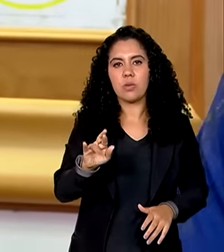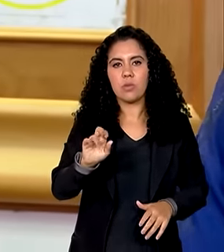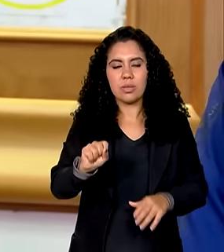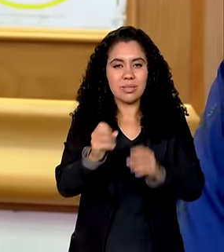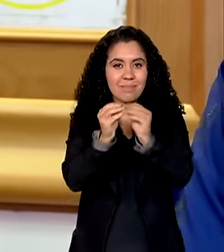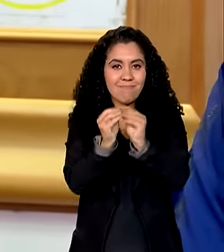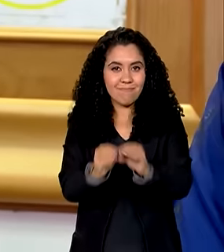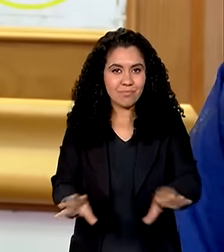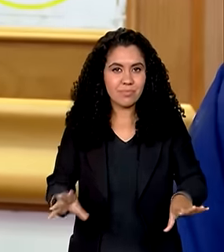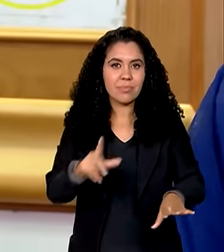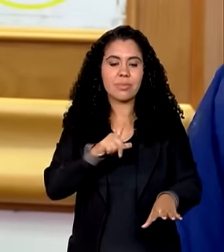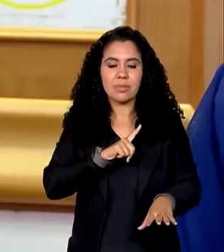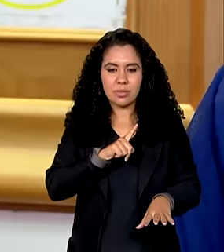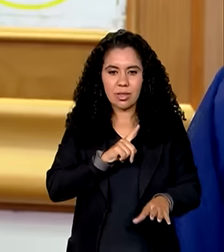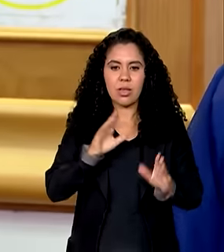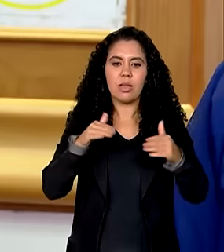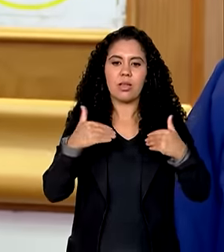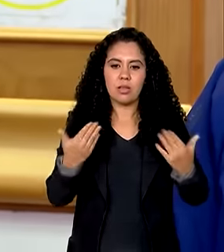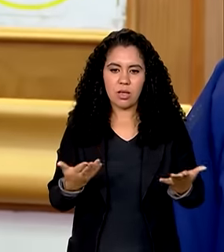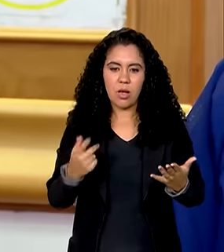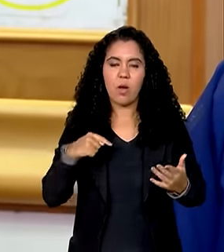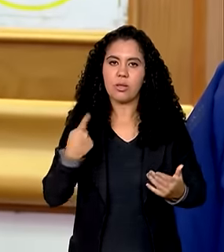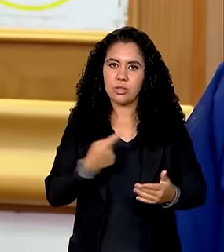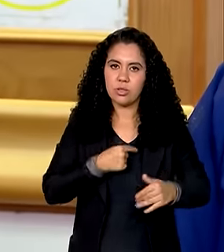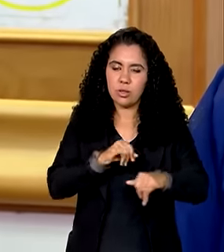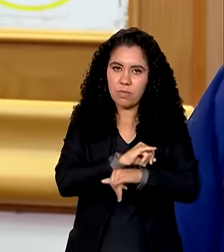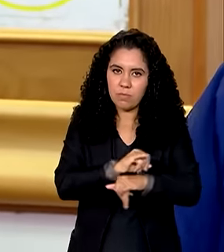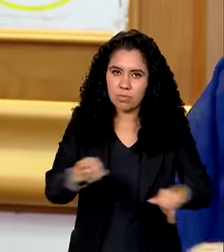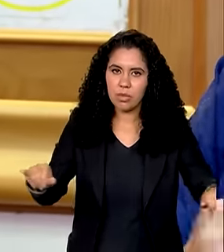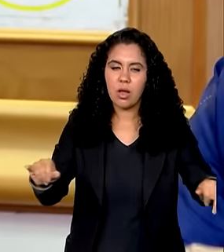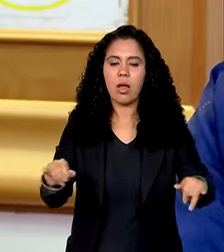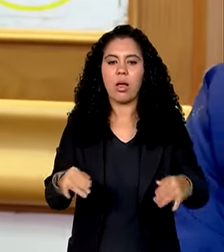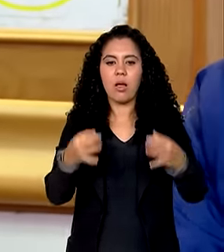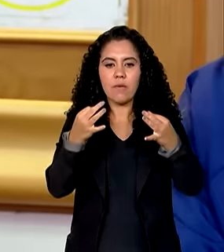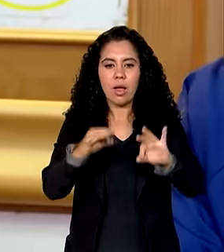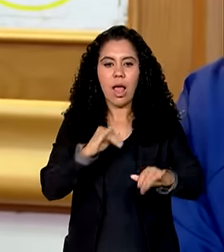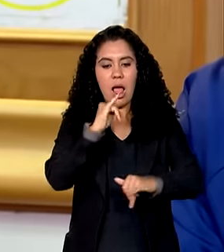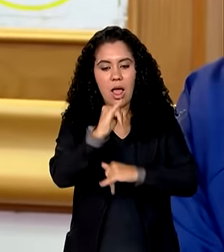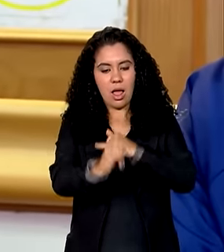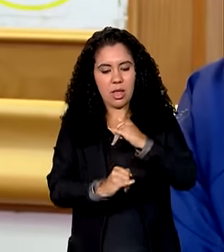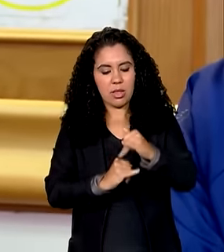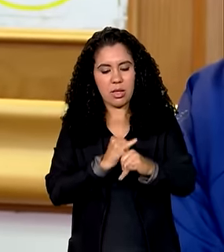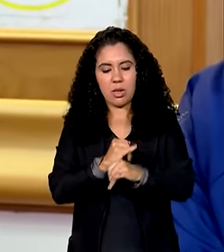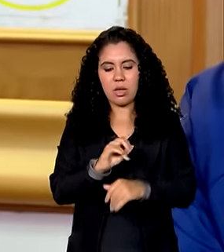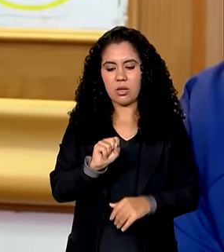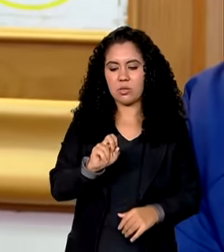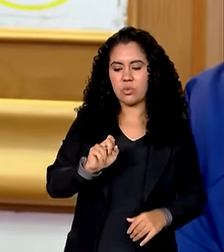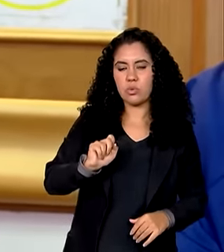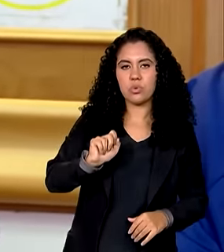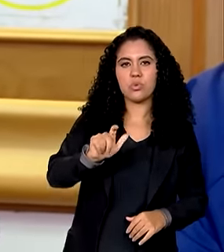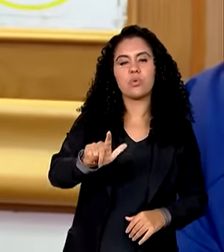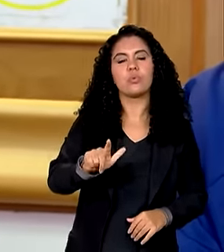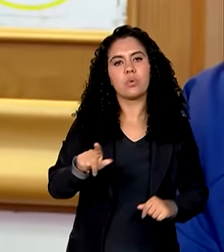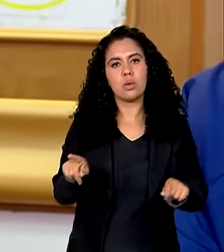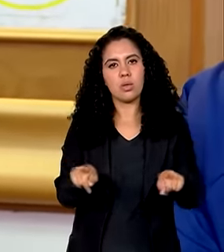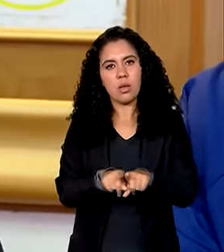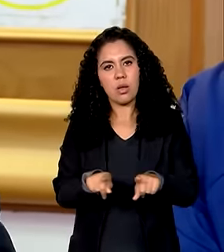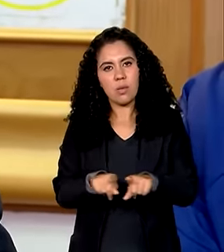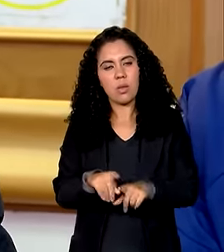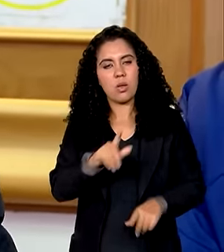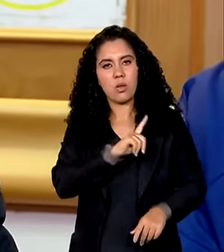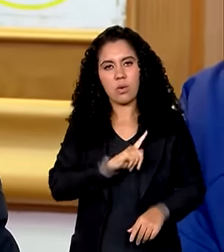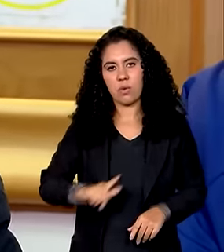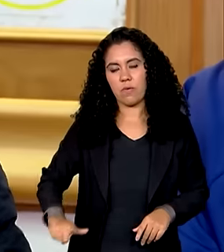atingidos então nós reafirmamos a ele a internet sul ao setor que o governo do presidente